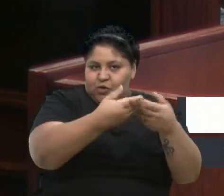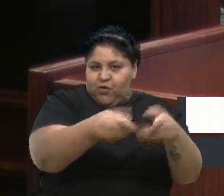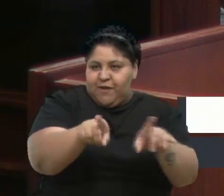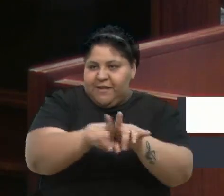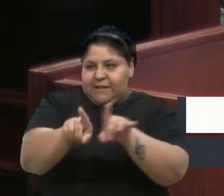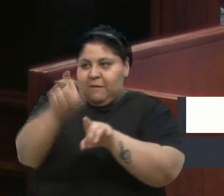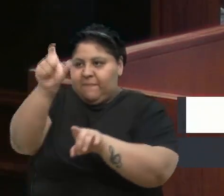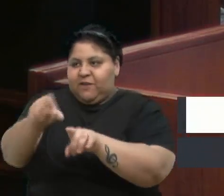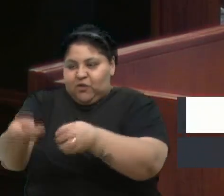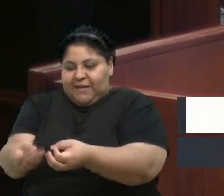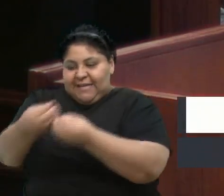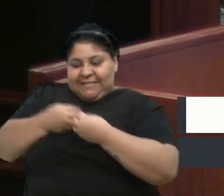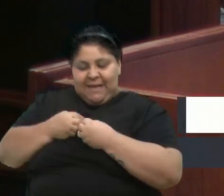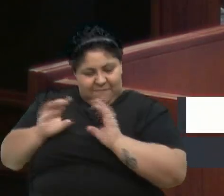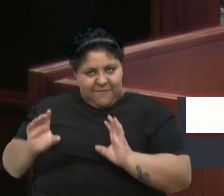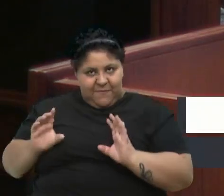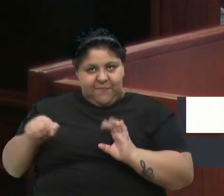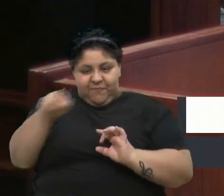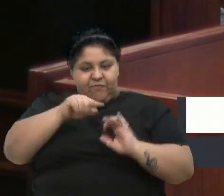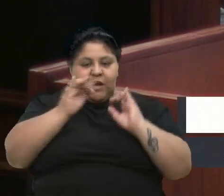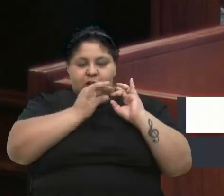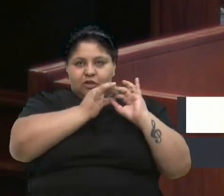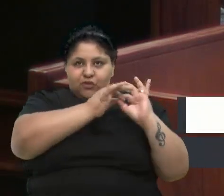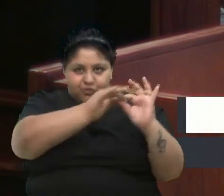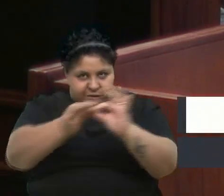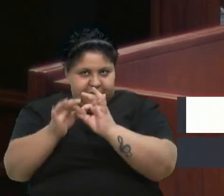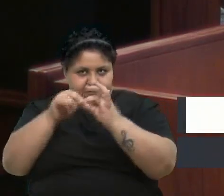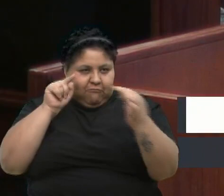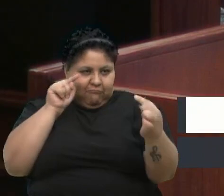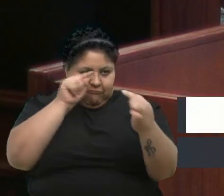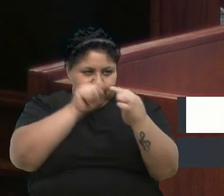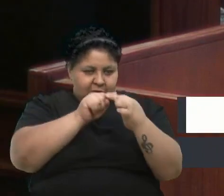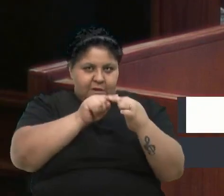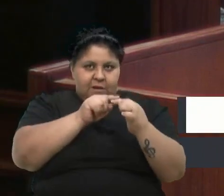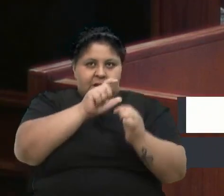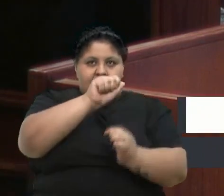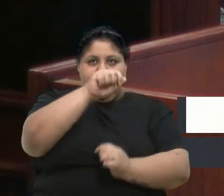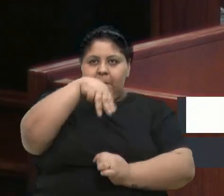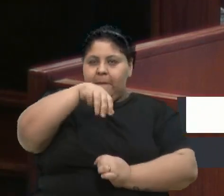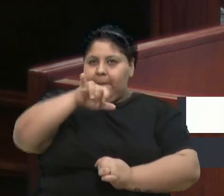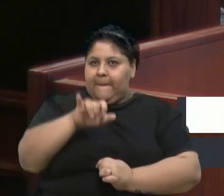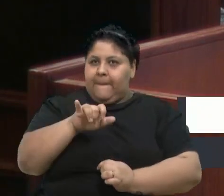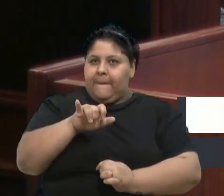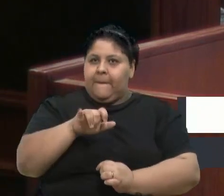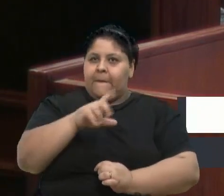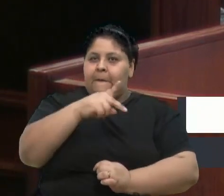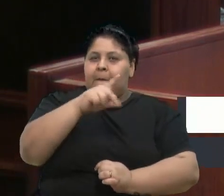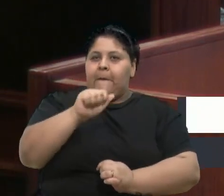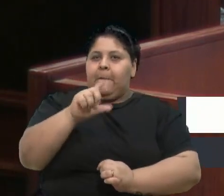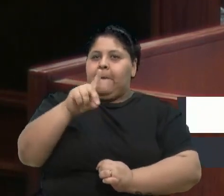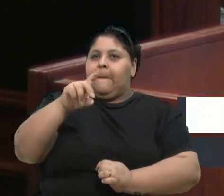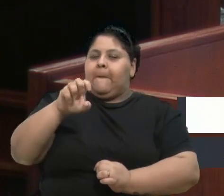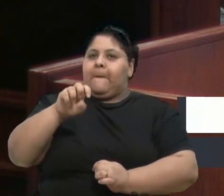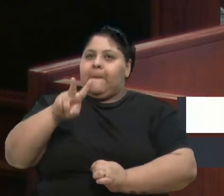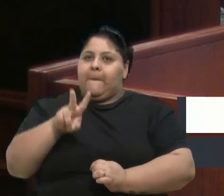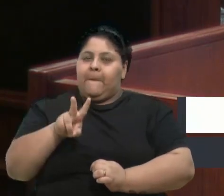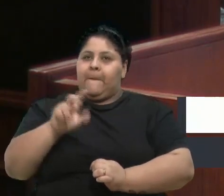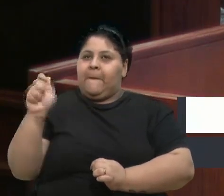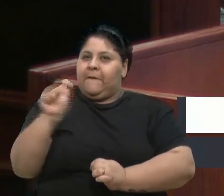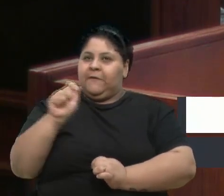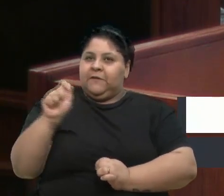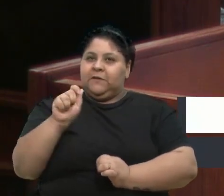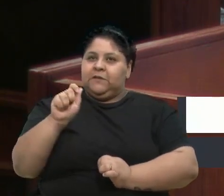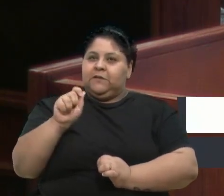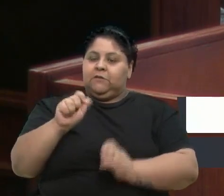recebe. Estão unidos nesse propósito a AME, a PADEV, a Associação Ação do Bem,